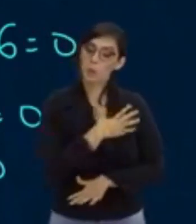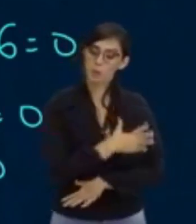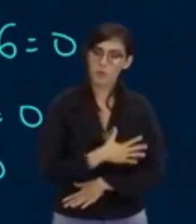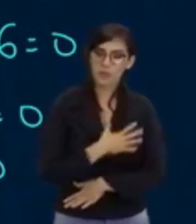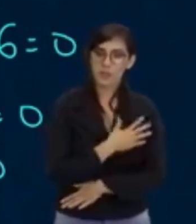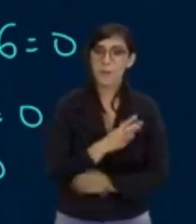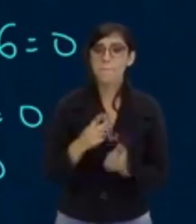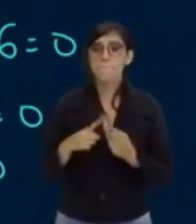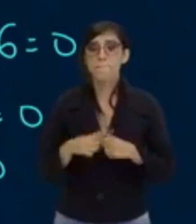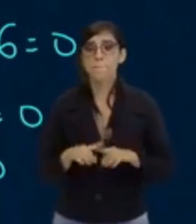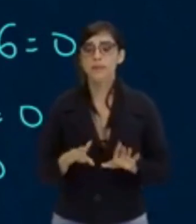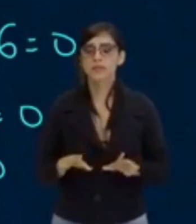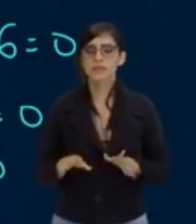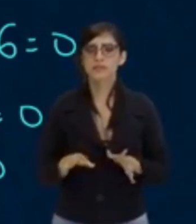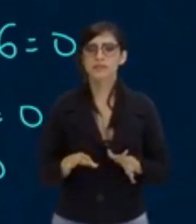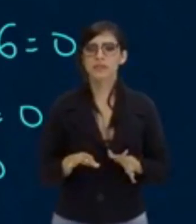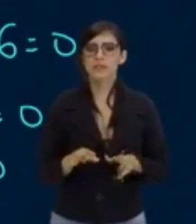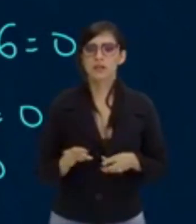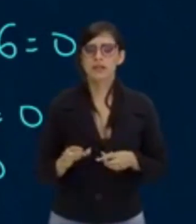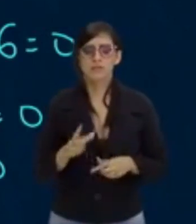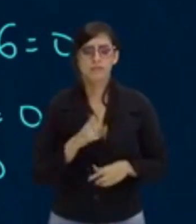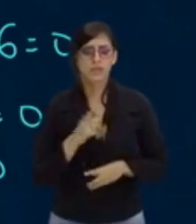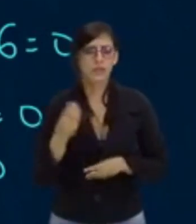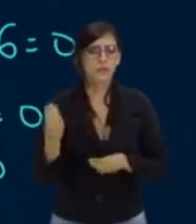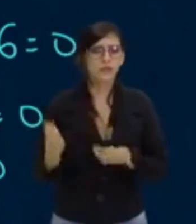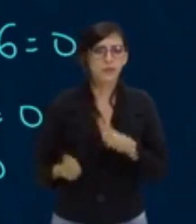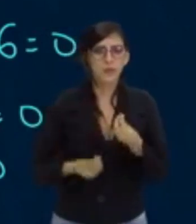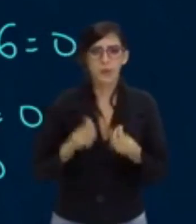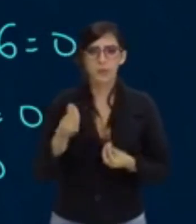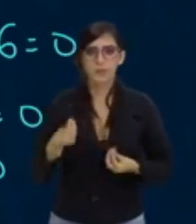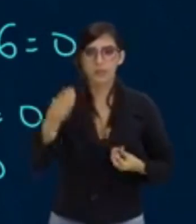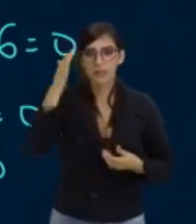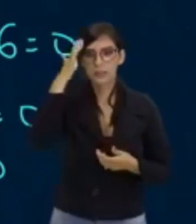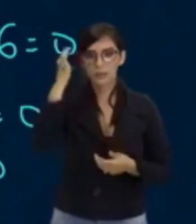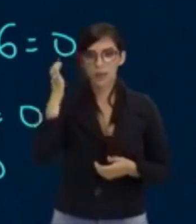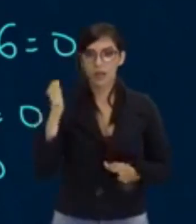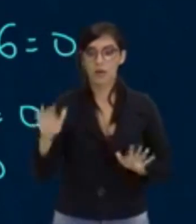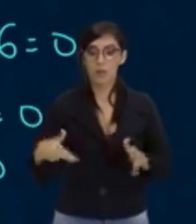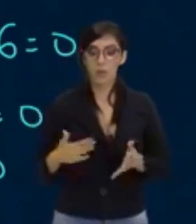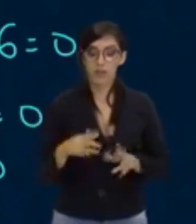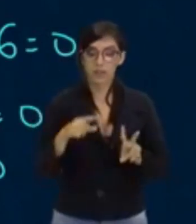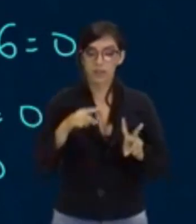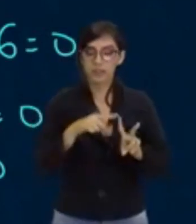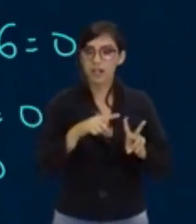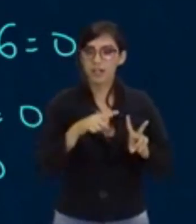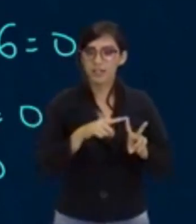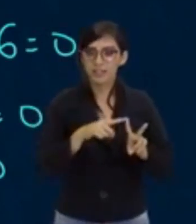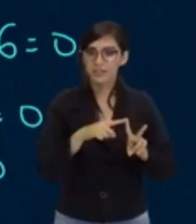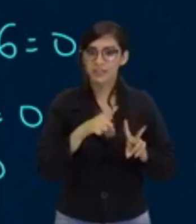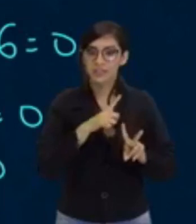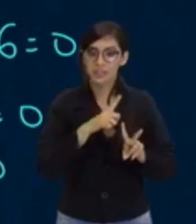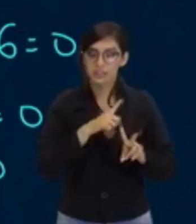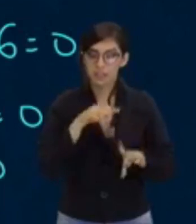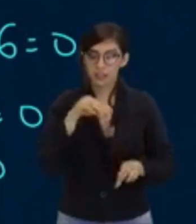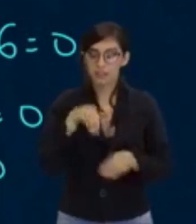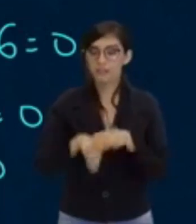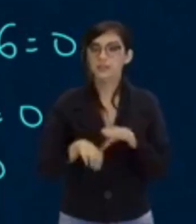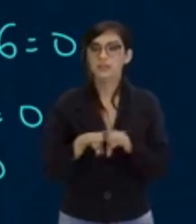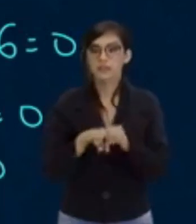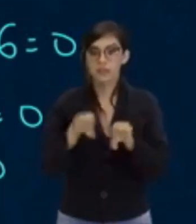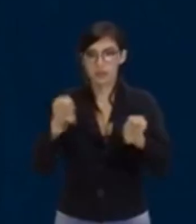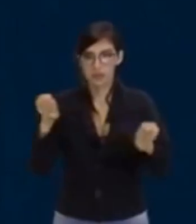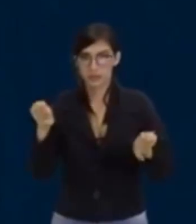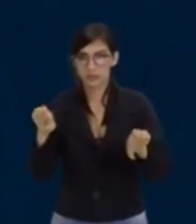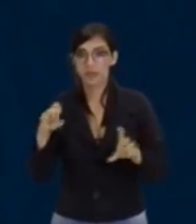Mas me diga, professor, tem como saber quantas raízes eu vou ter na equação? E eu te digo agora que tem,